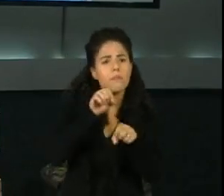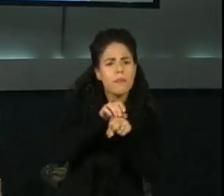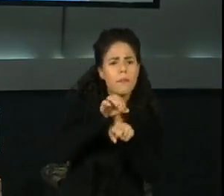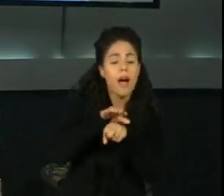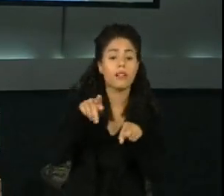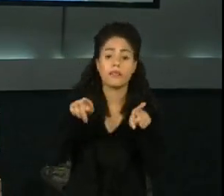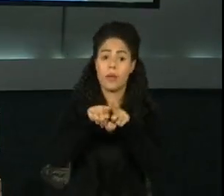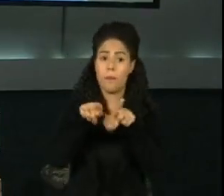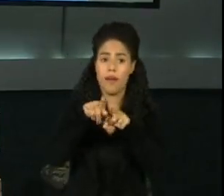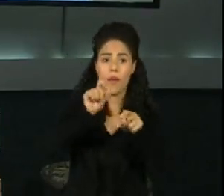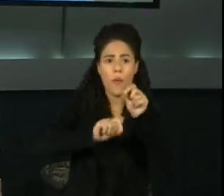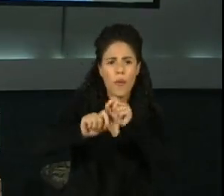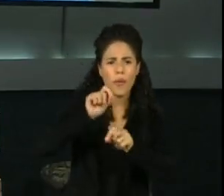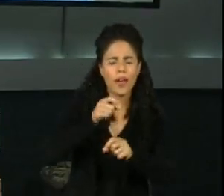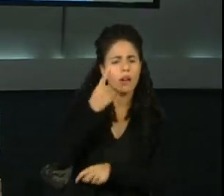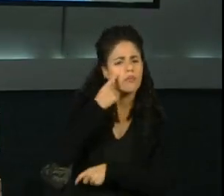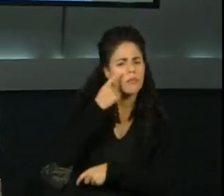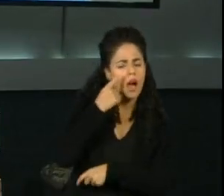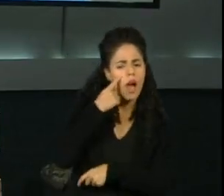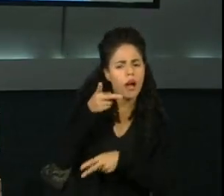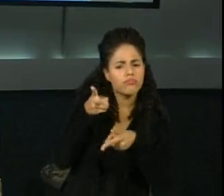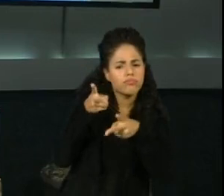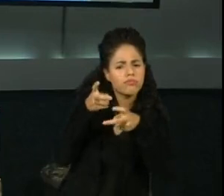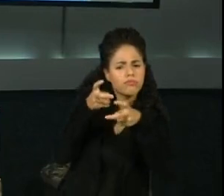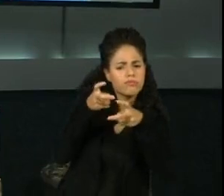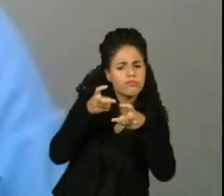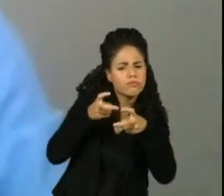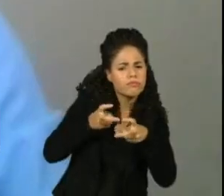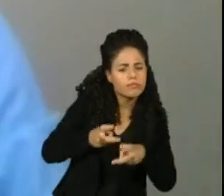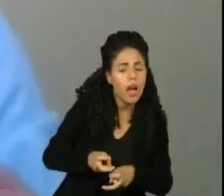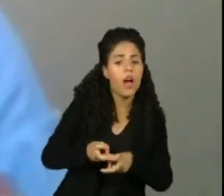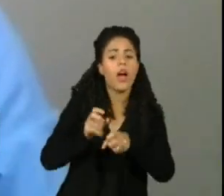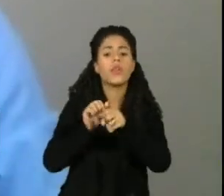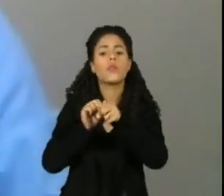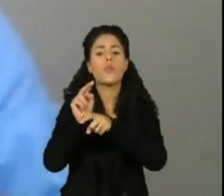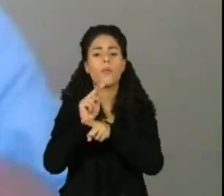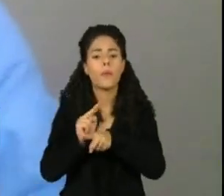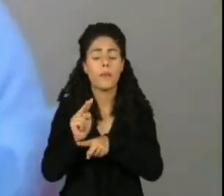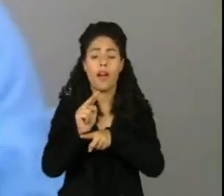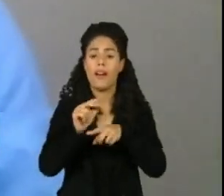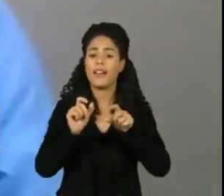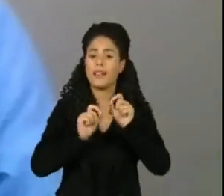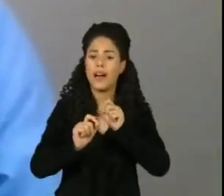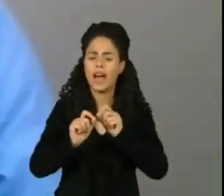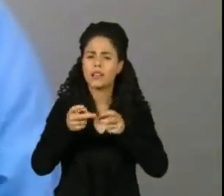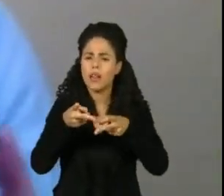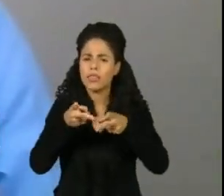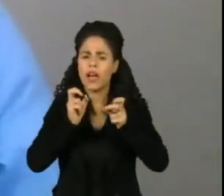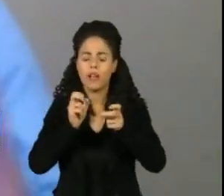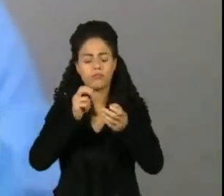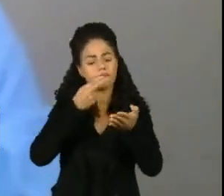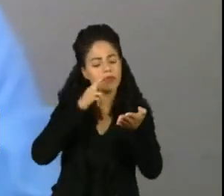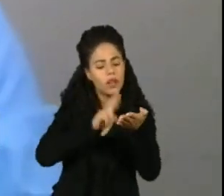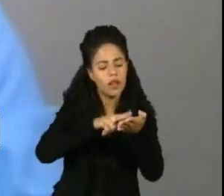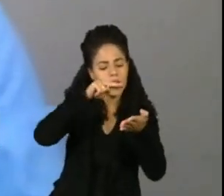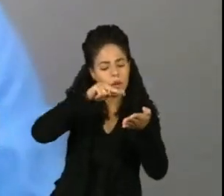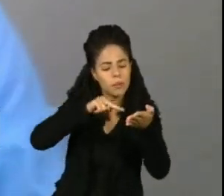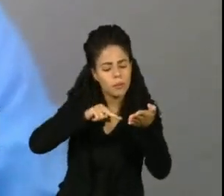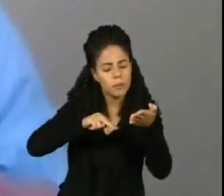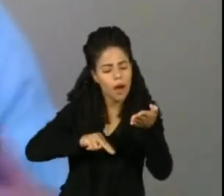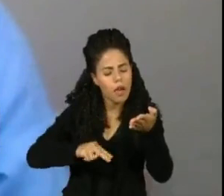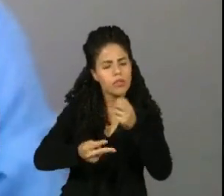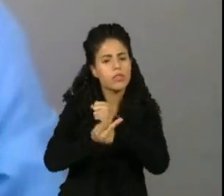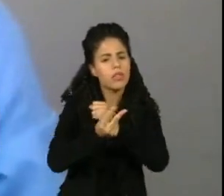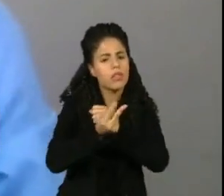pessoa precisa ser um pouco mais preventiva no processo de proteção. Ou seja, não só prestar atenção no boleto, mas também tentar se proteger.